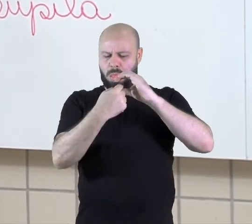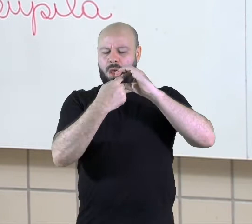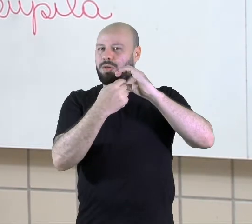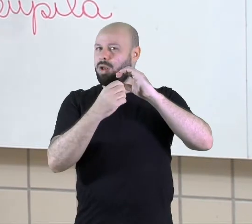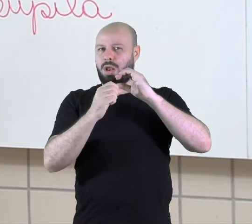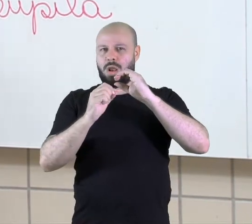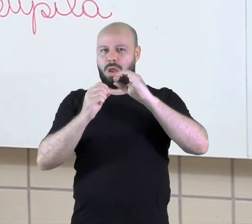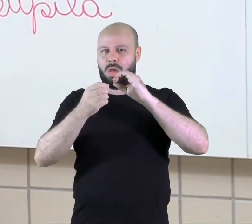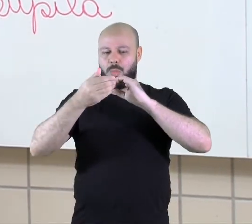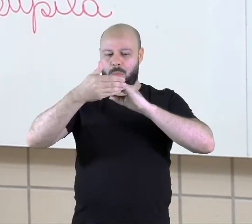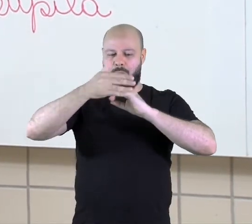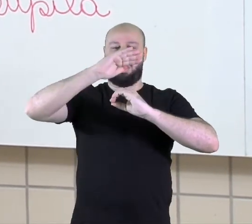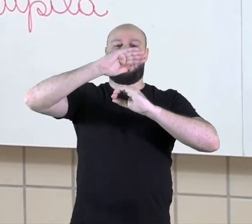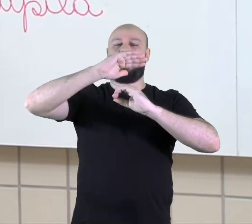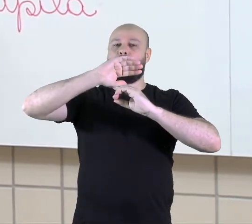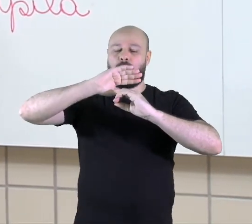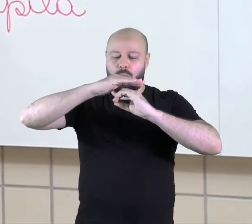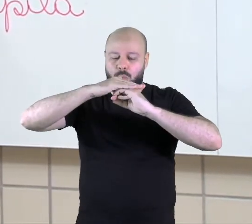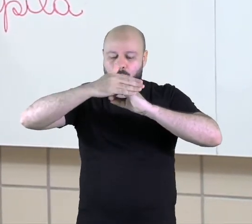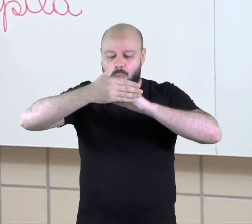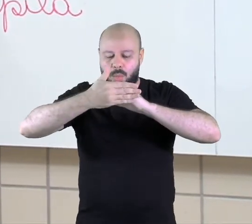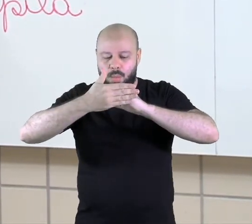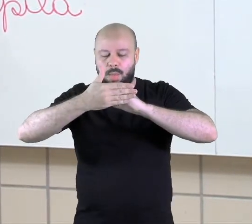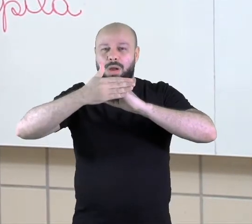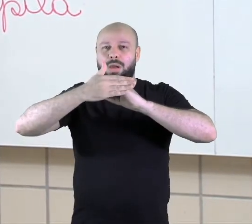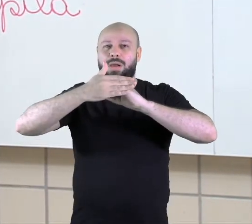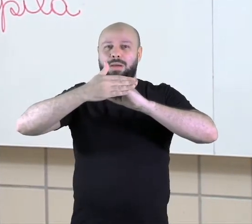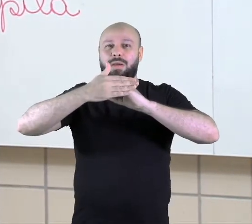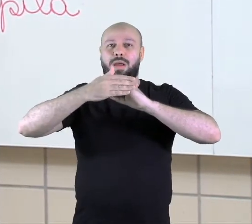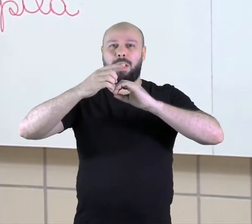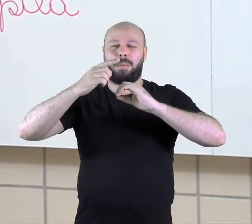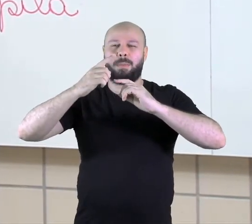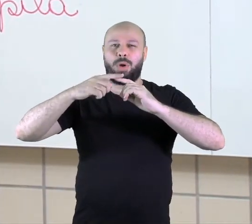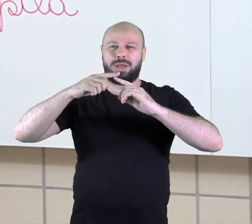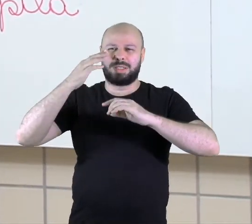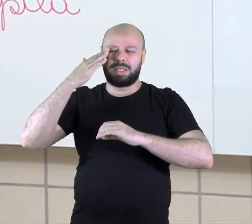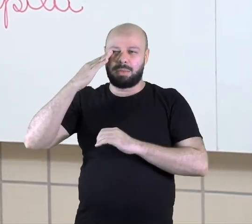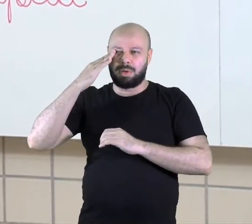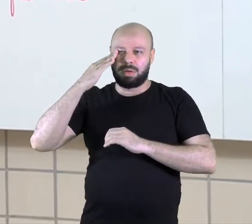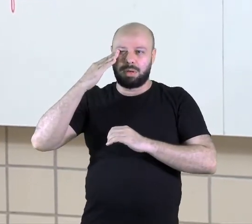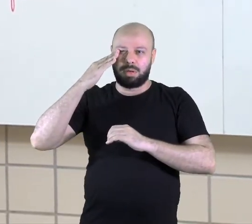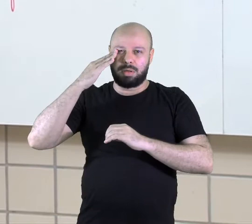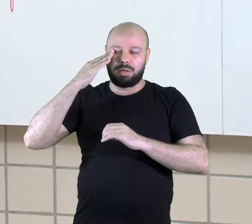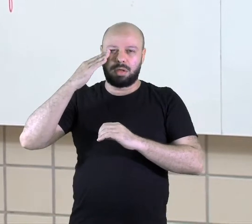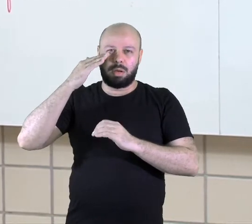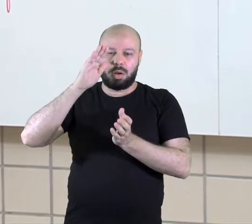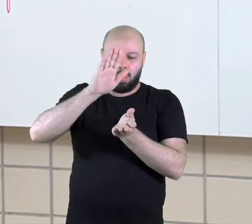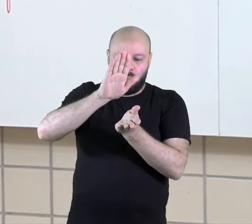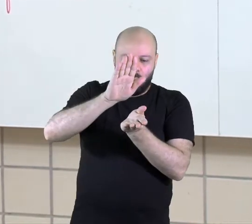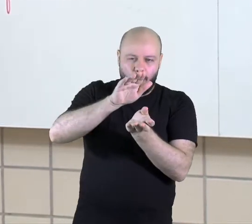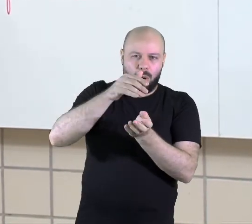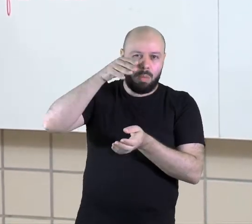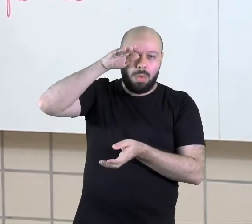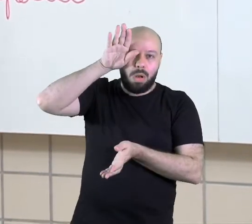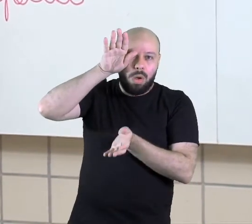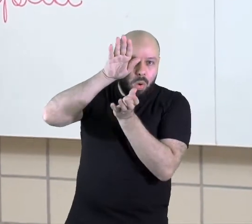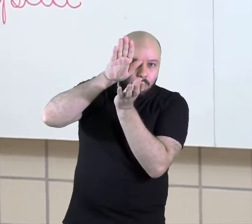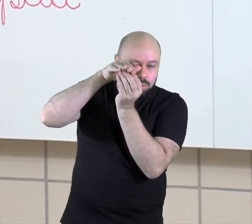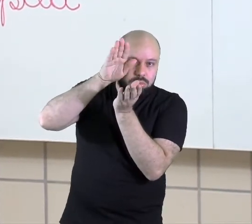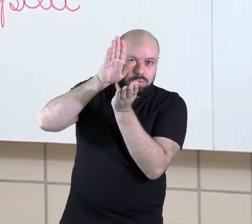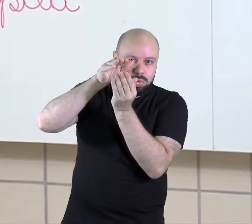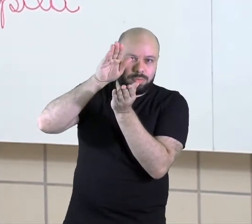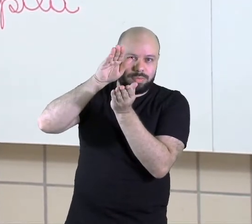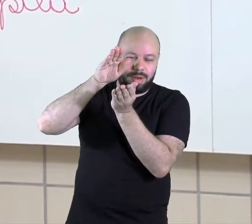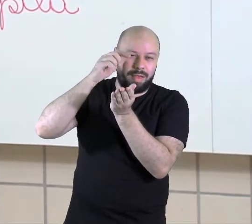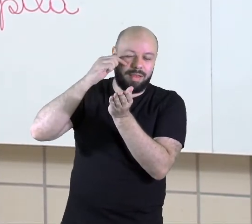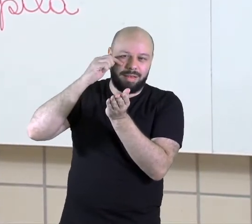protegendo. Porque quando os cílios se encontram, ele fecha, o meu olho